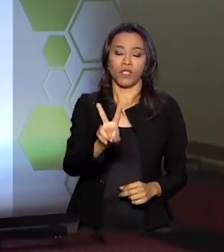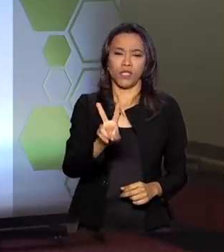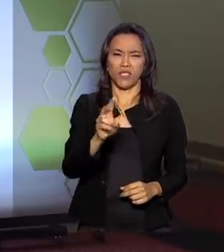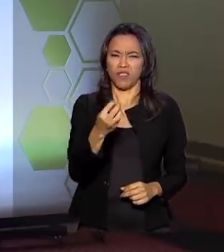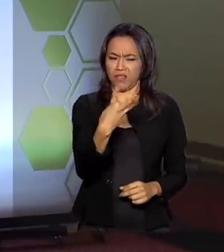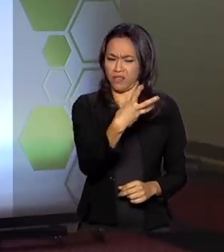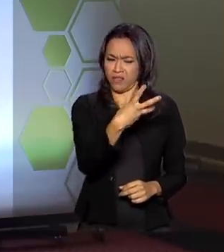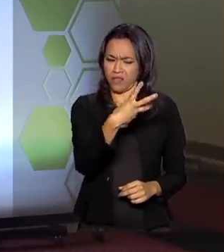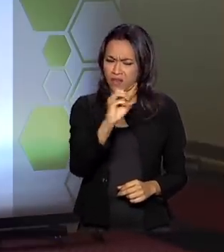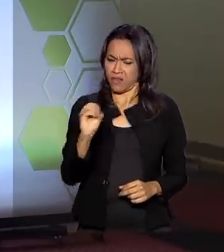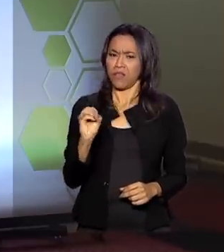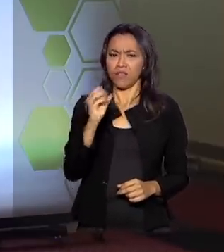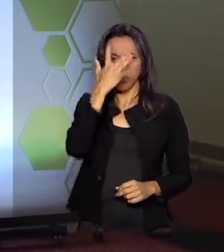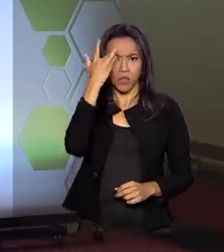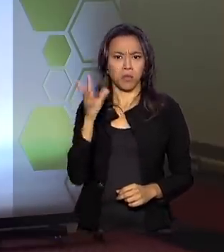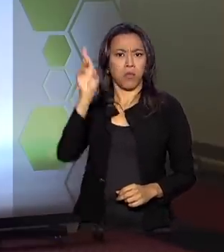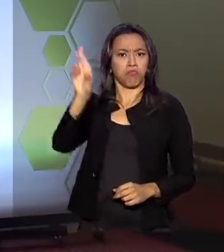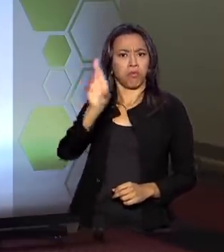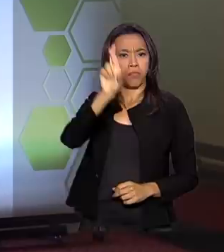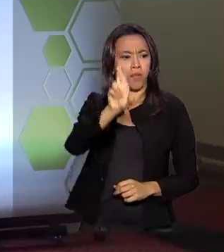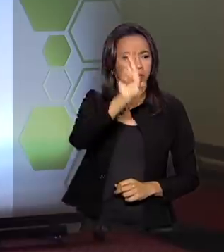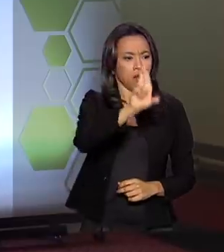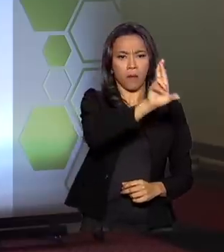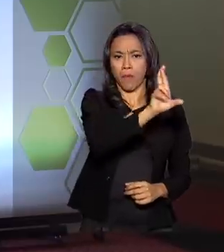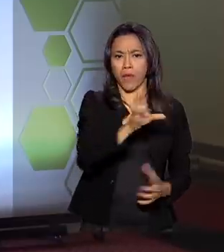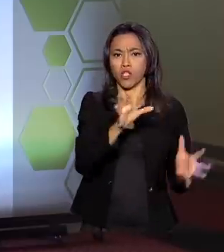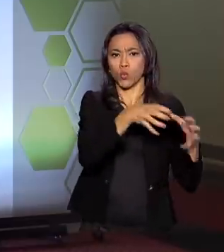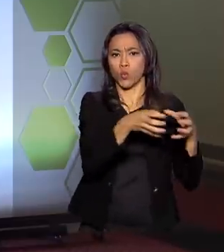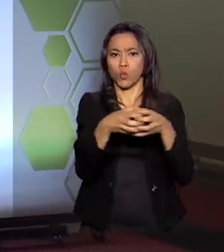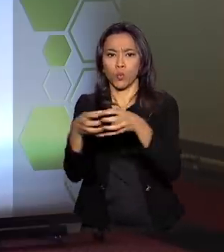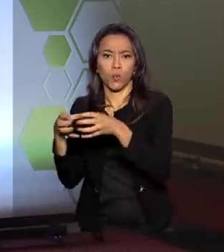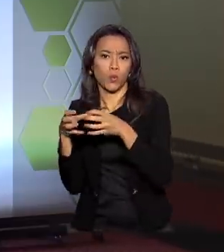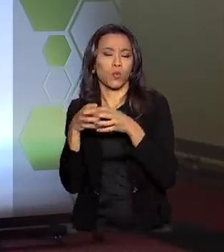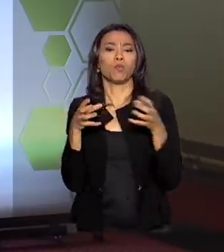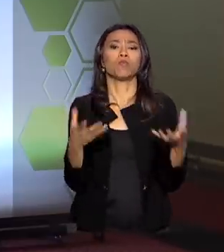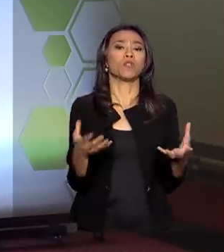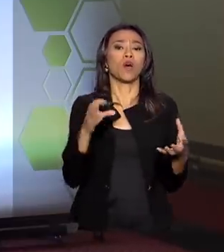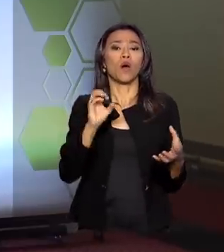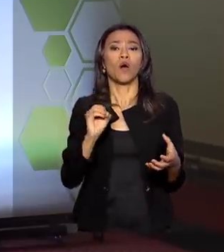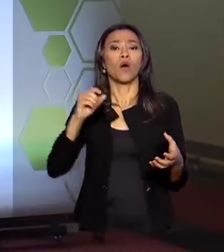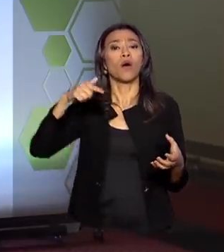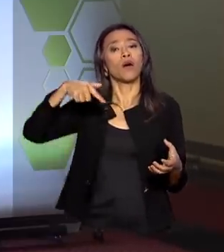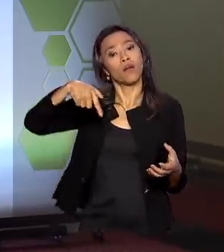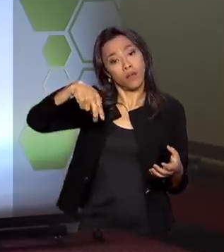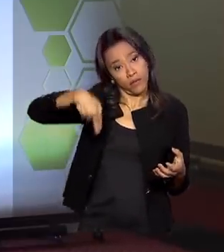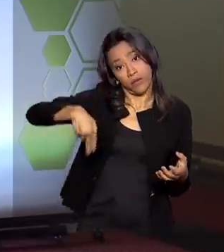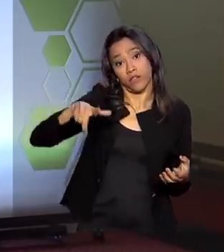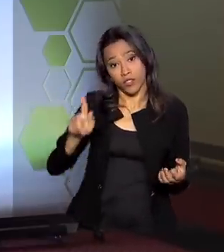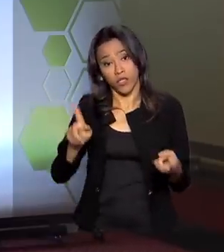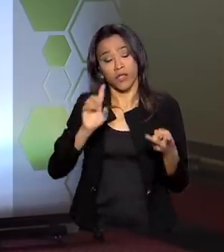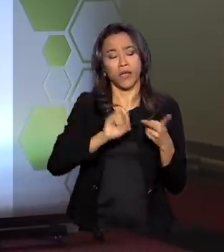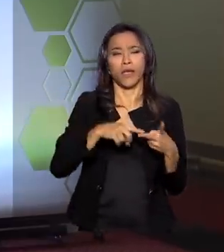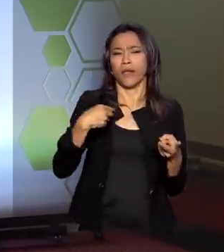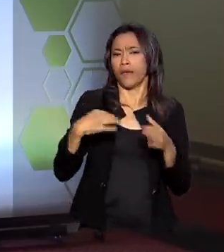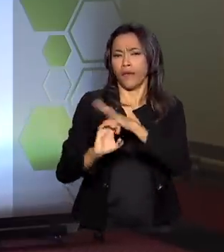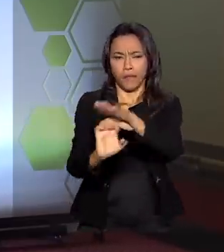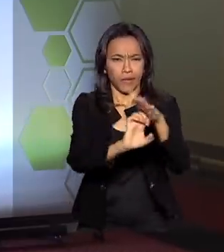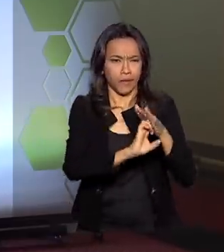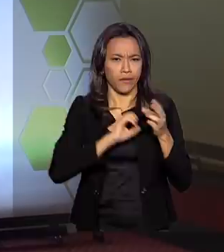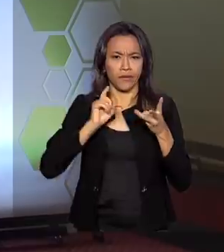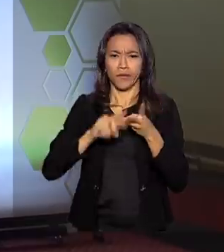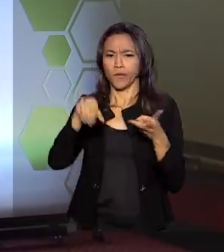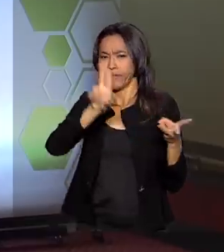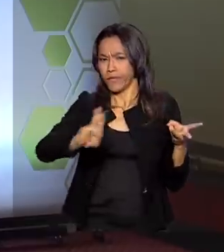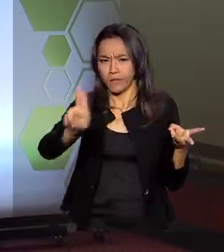300 representantes de governos, organizações não governamentais, empresas, universidades e investidores